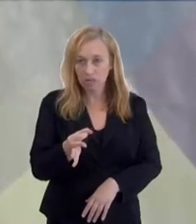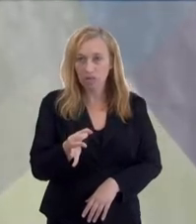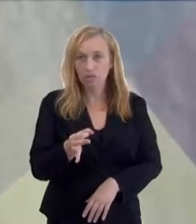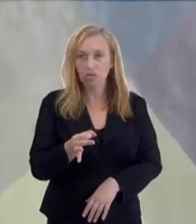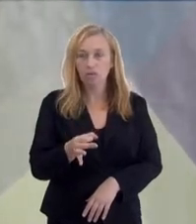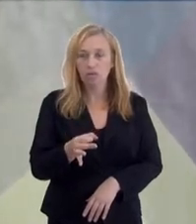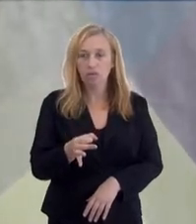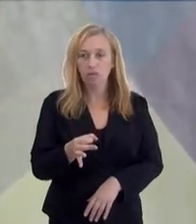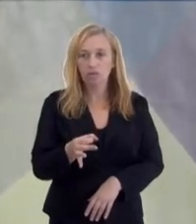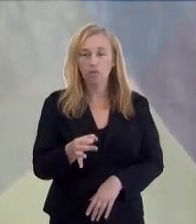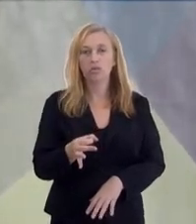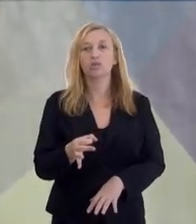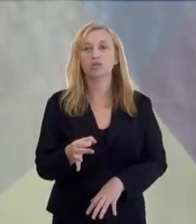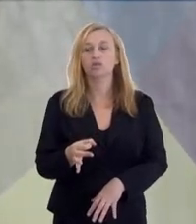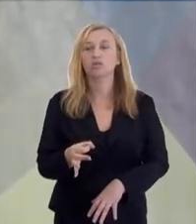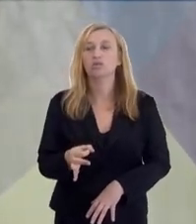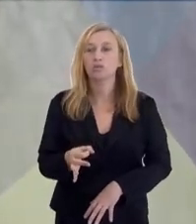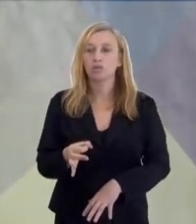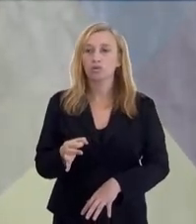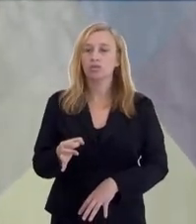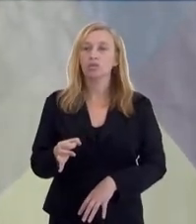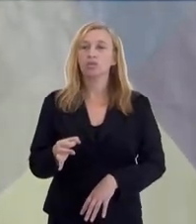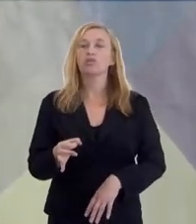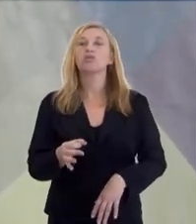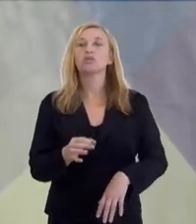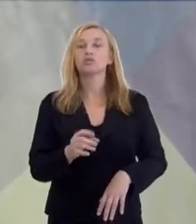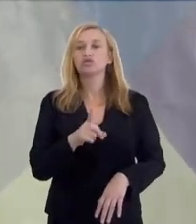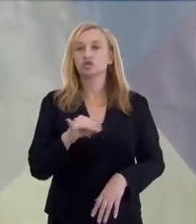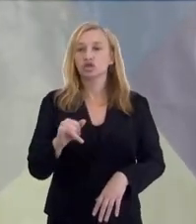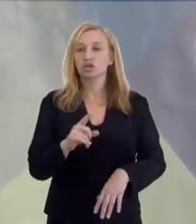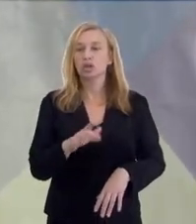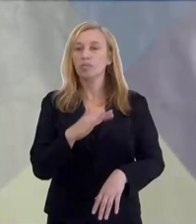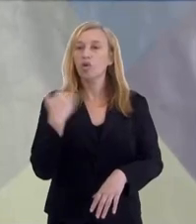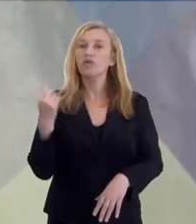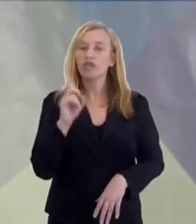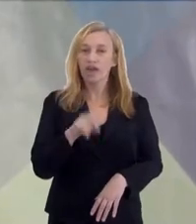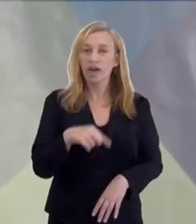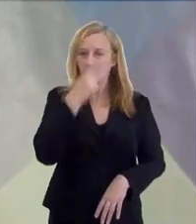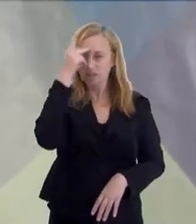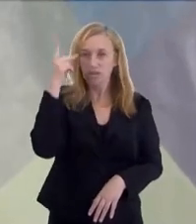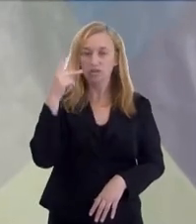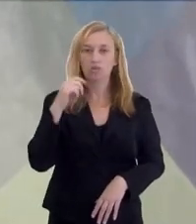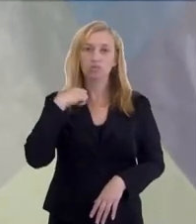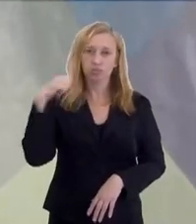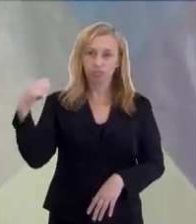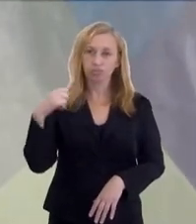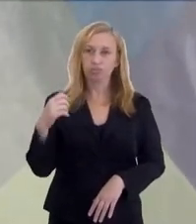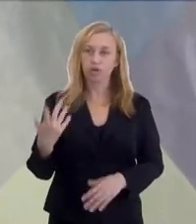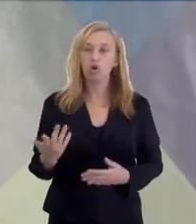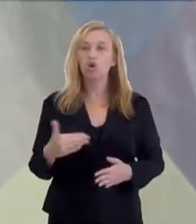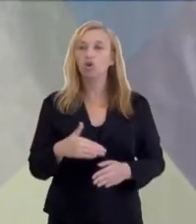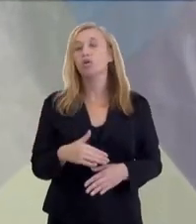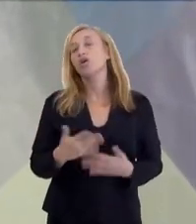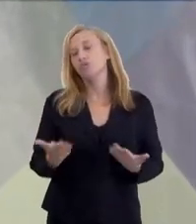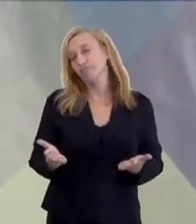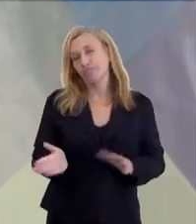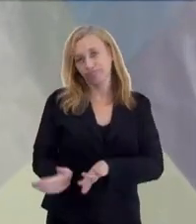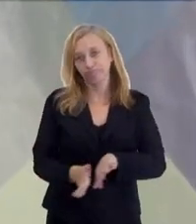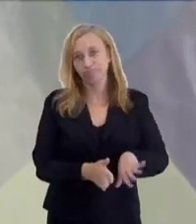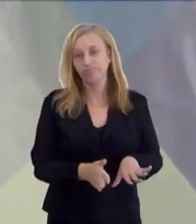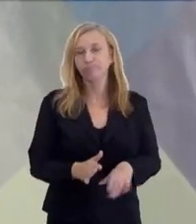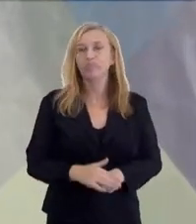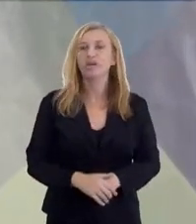fator infeliz, que é o ato de acabar com a própria vida. Ou suicídio. Fora isso,